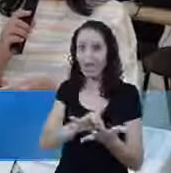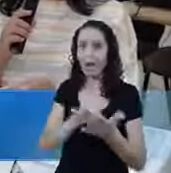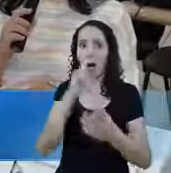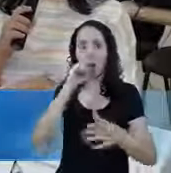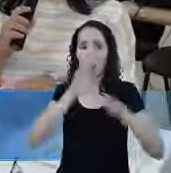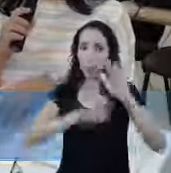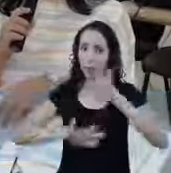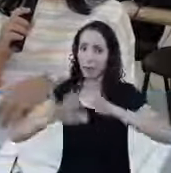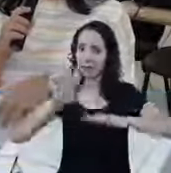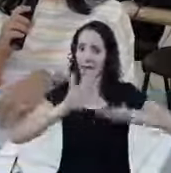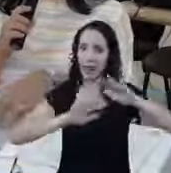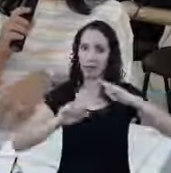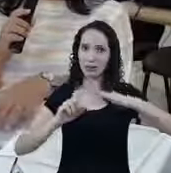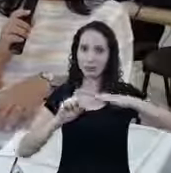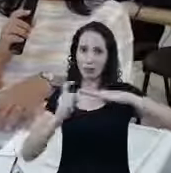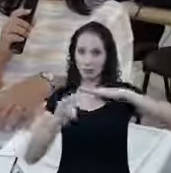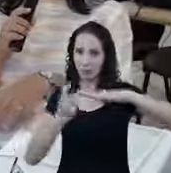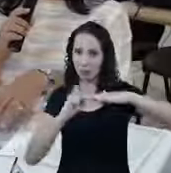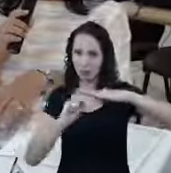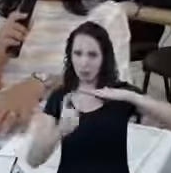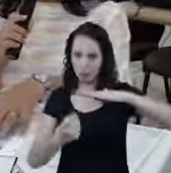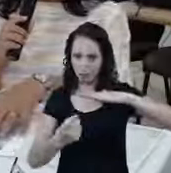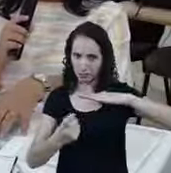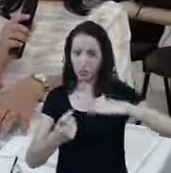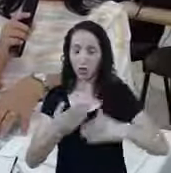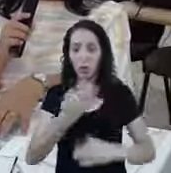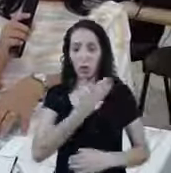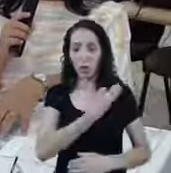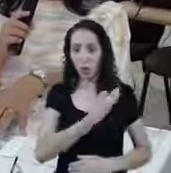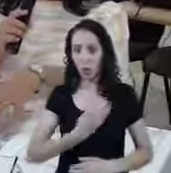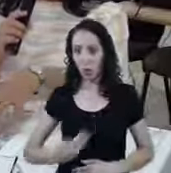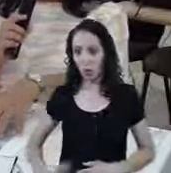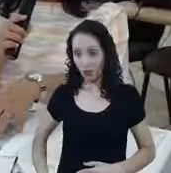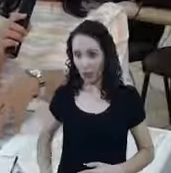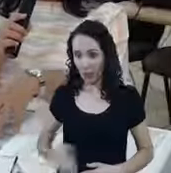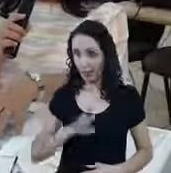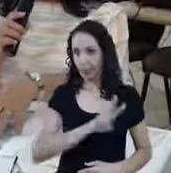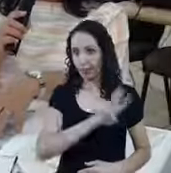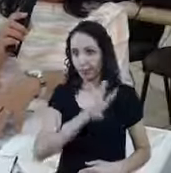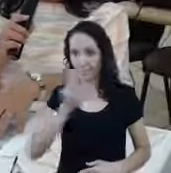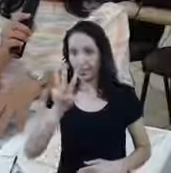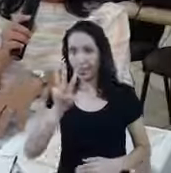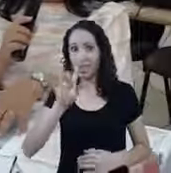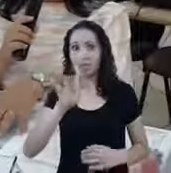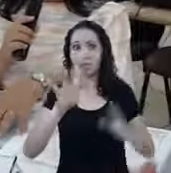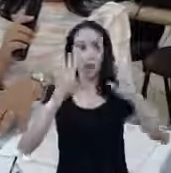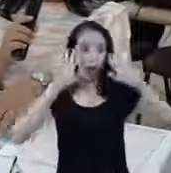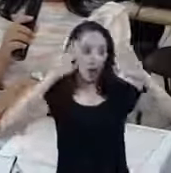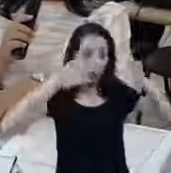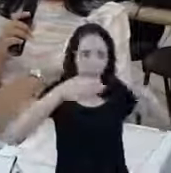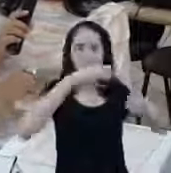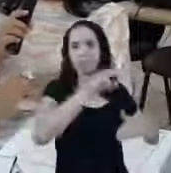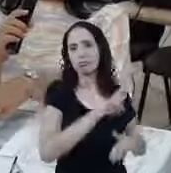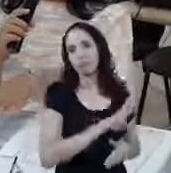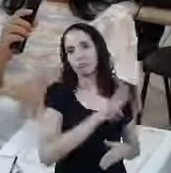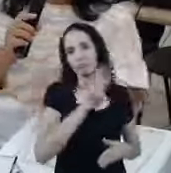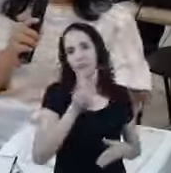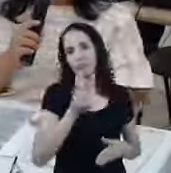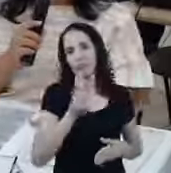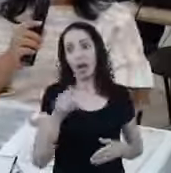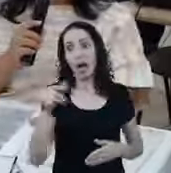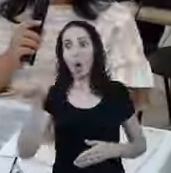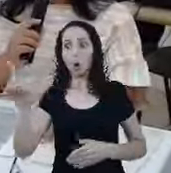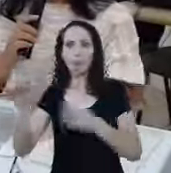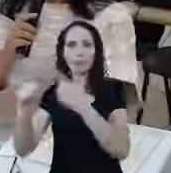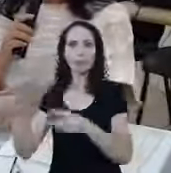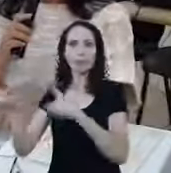abono Quem trata É o governo É esse Site Eu só tenho Que entrar Nesse site Desconsidere O